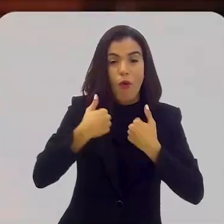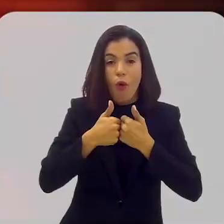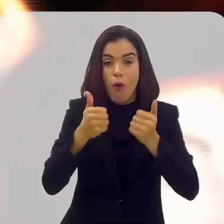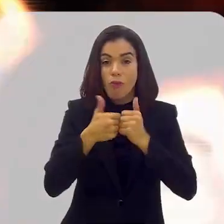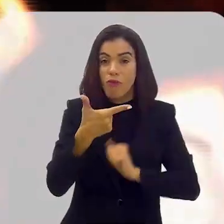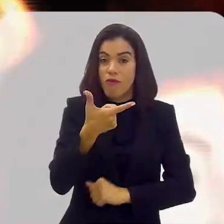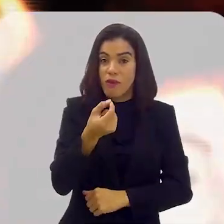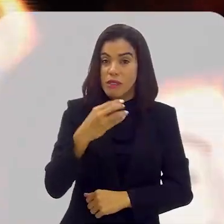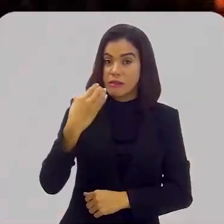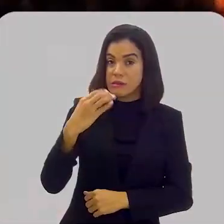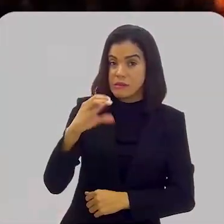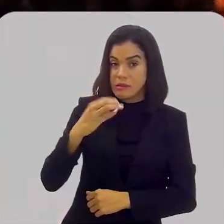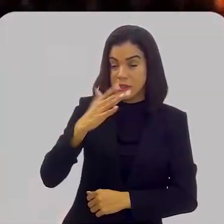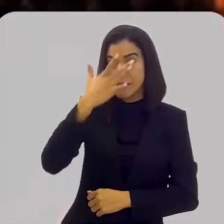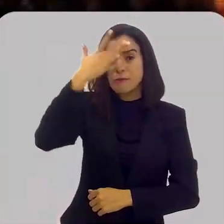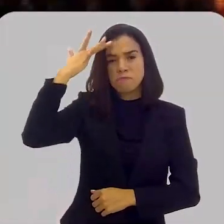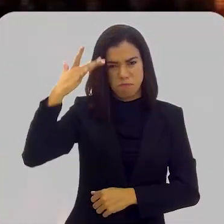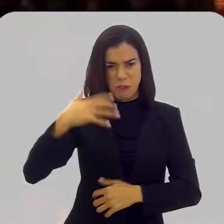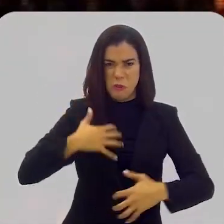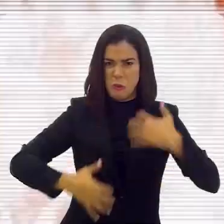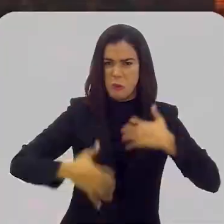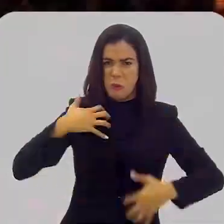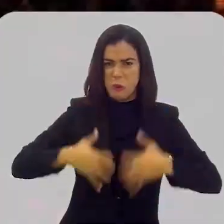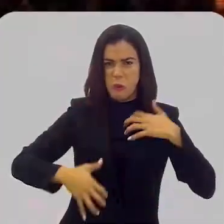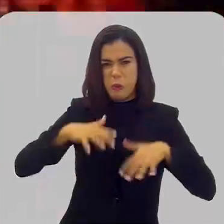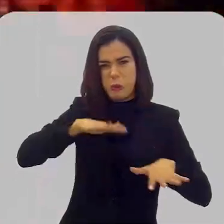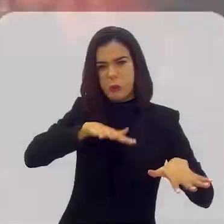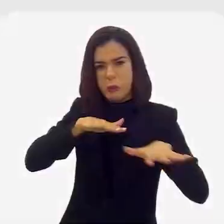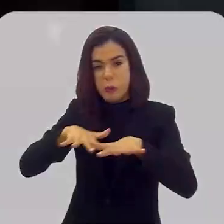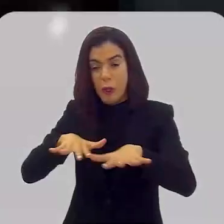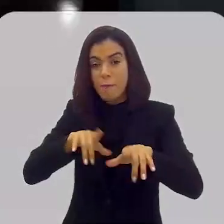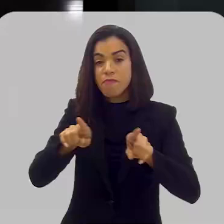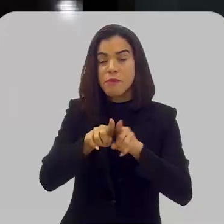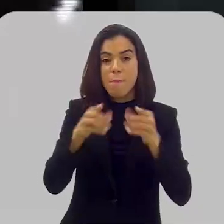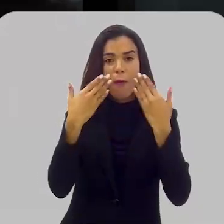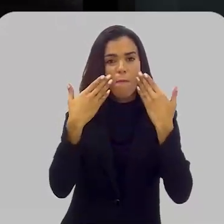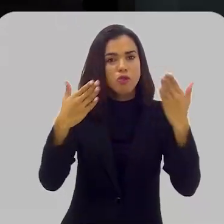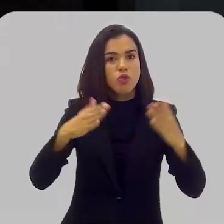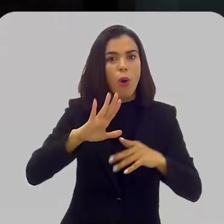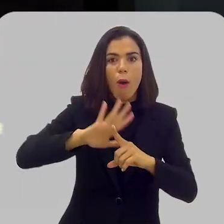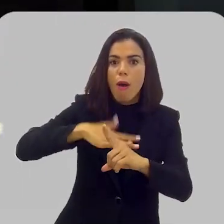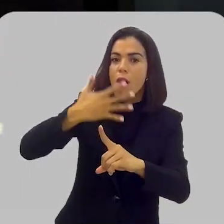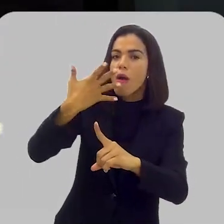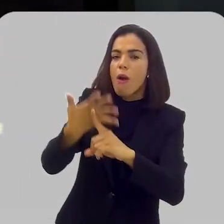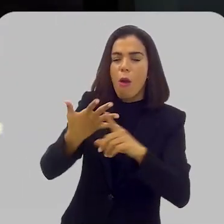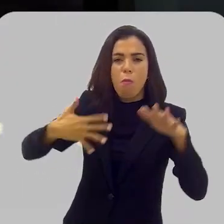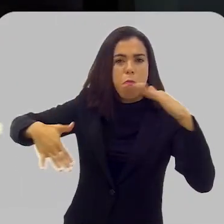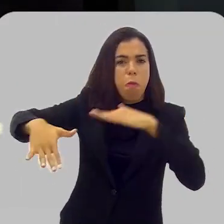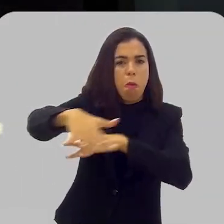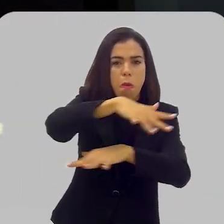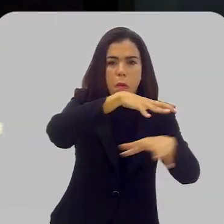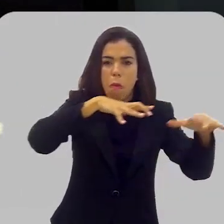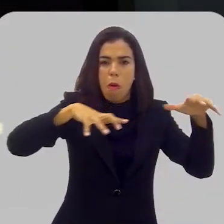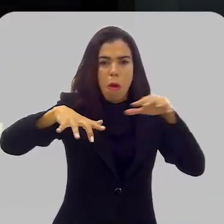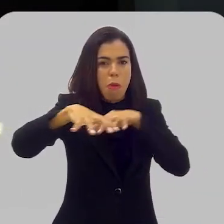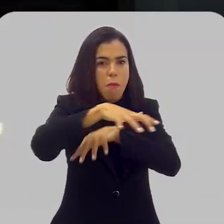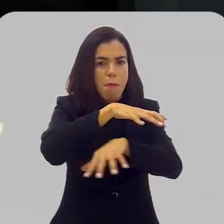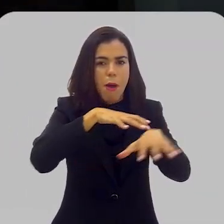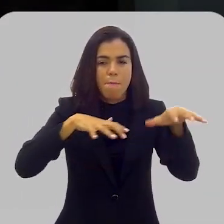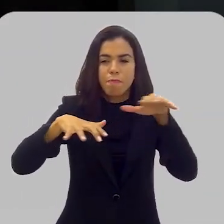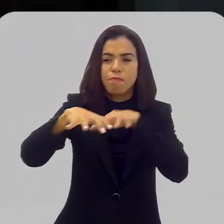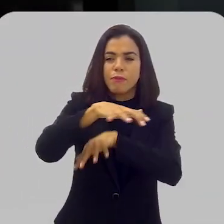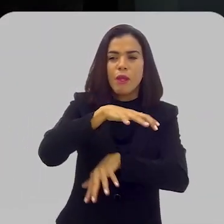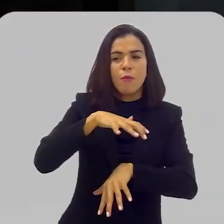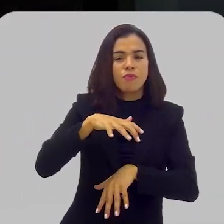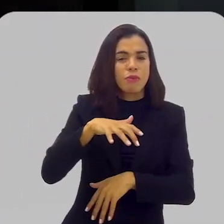20 centavos, motivou as pessoas a irem às ruas. Depois, revelou uma insatisfação generalizada.